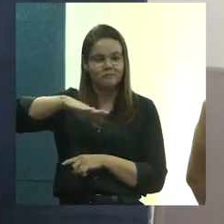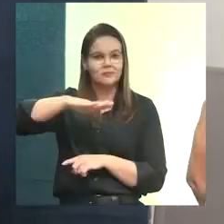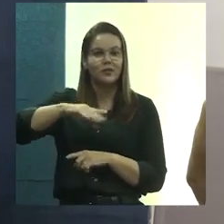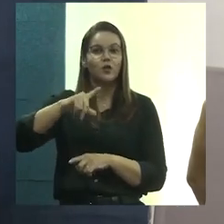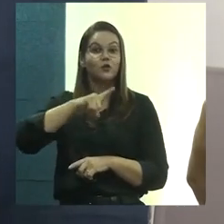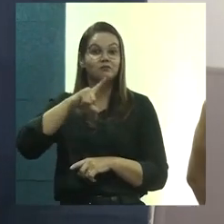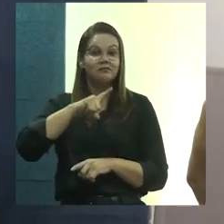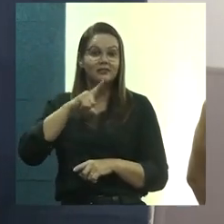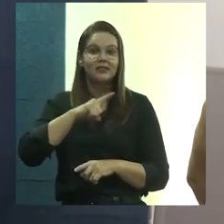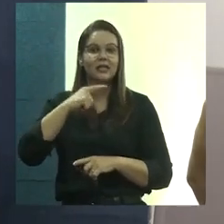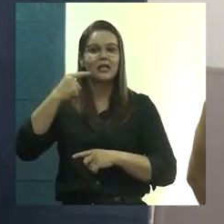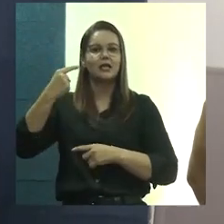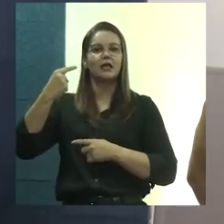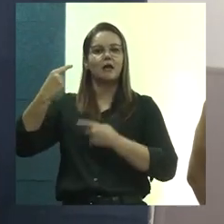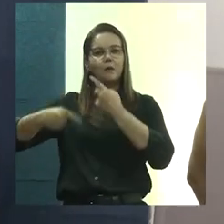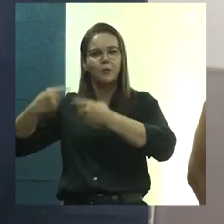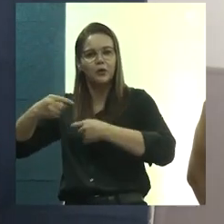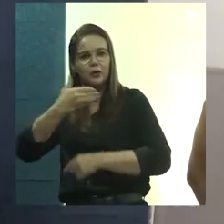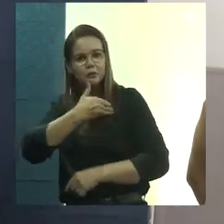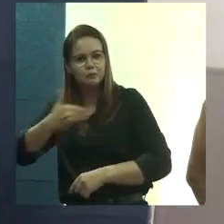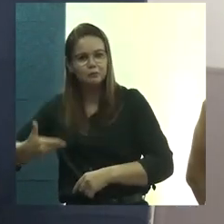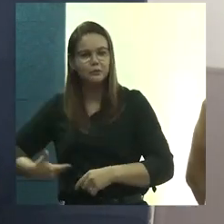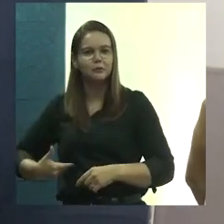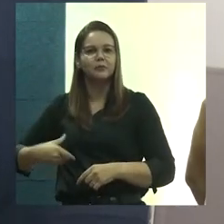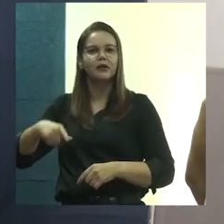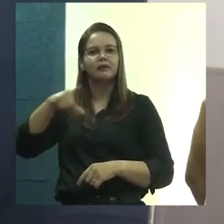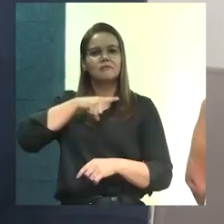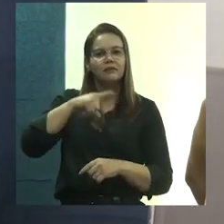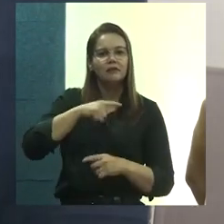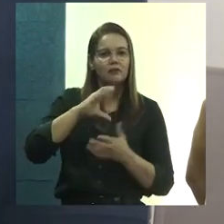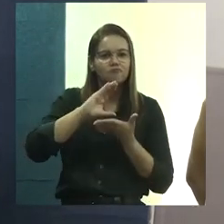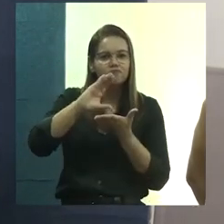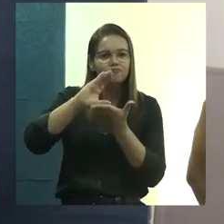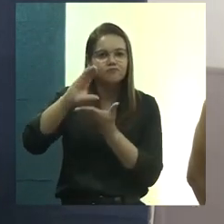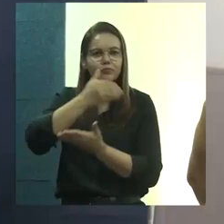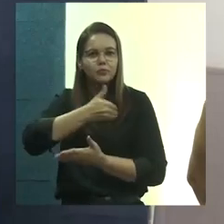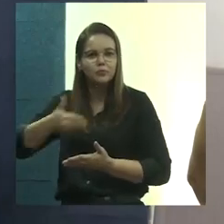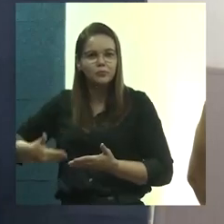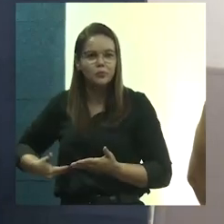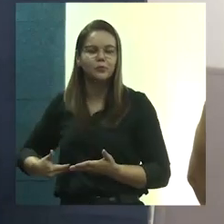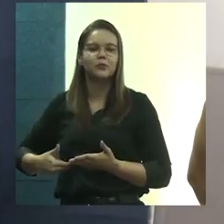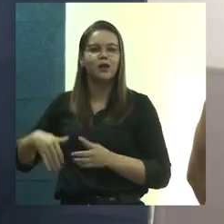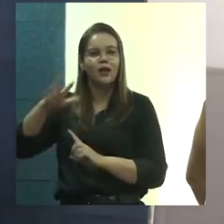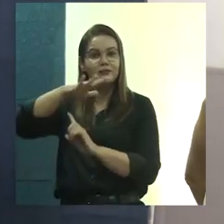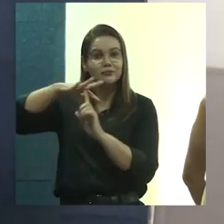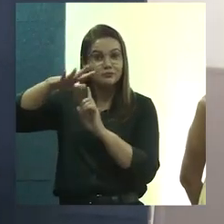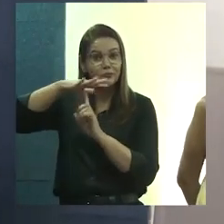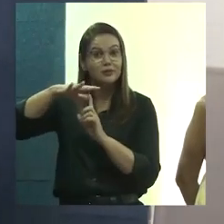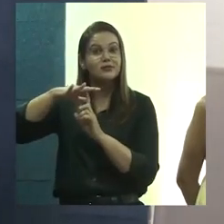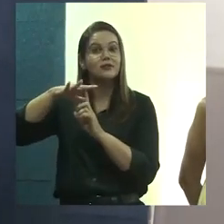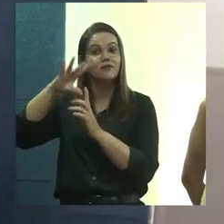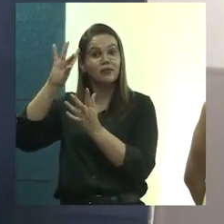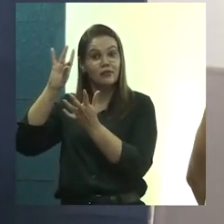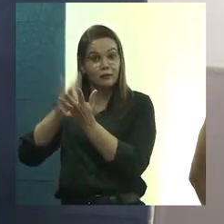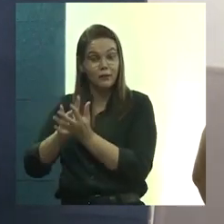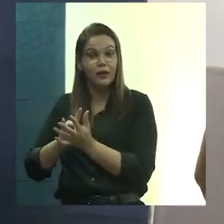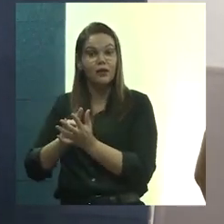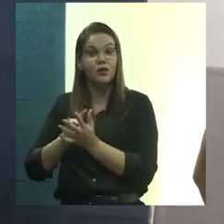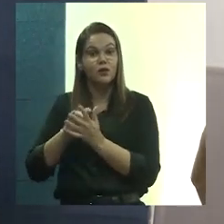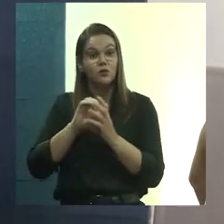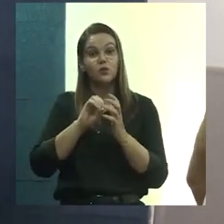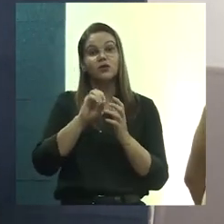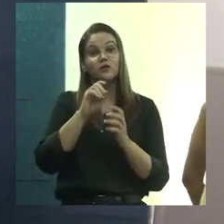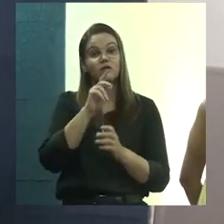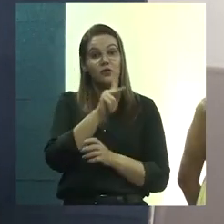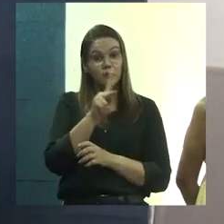que a gente via que tinha política pública, que tinha recurso público, a situação era essa. E, para mim, quando eu vim da aula aqui,